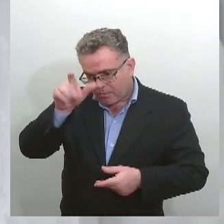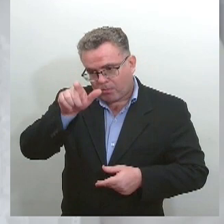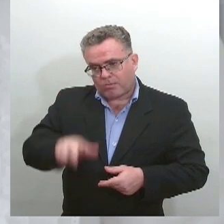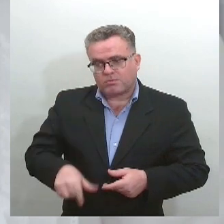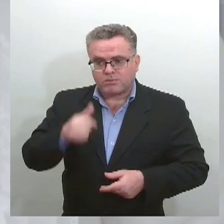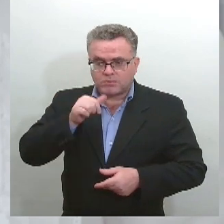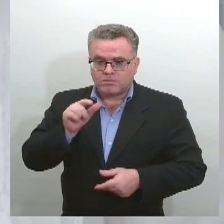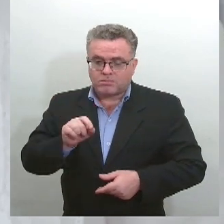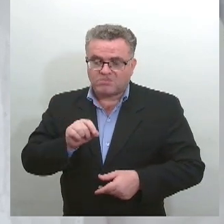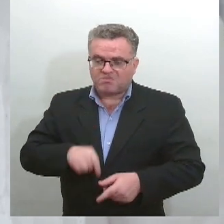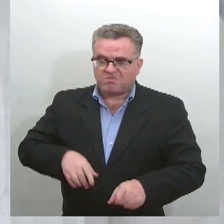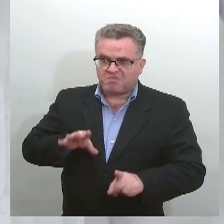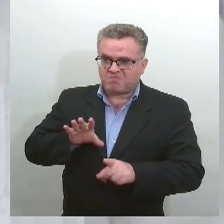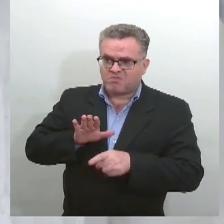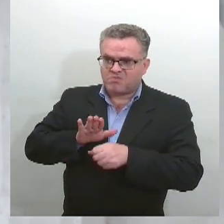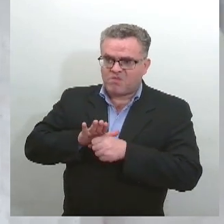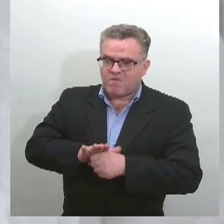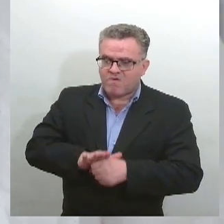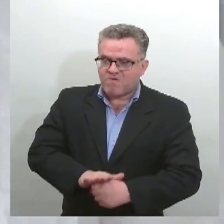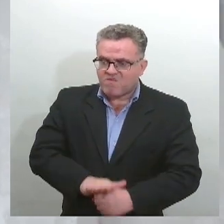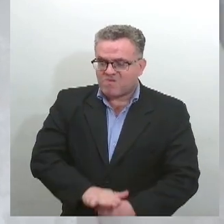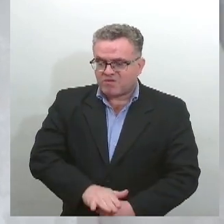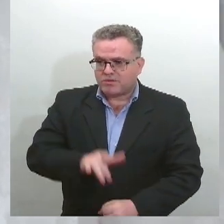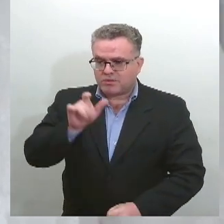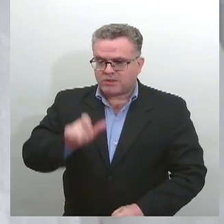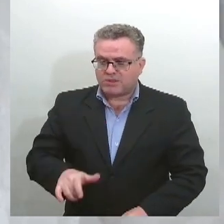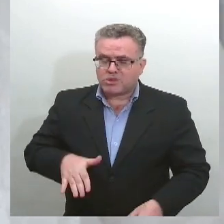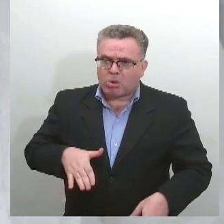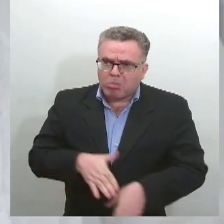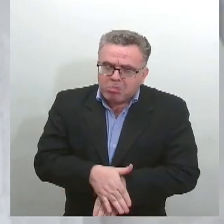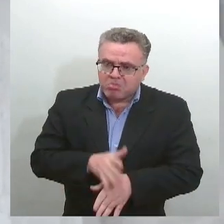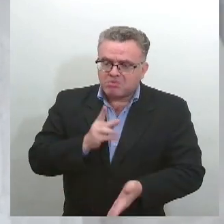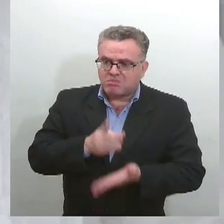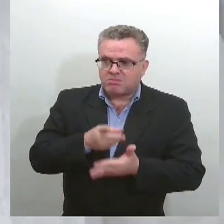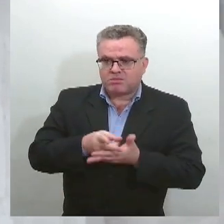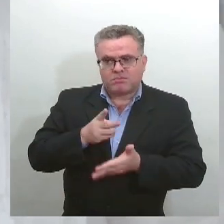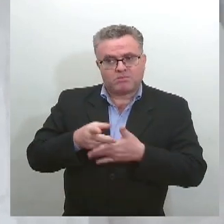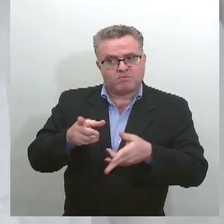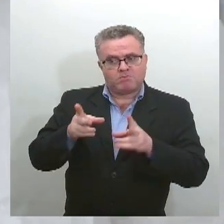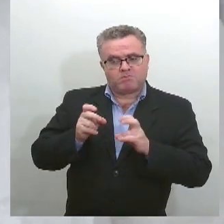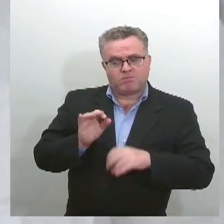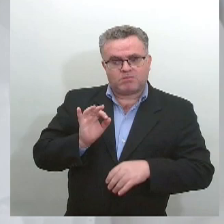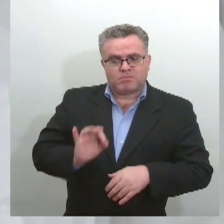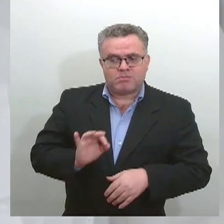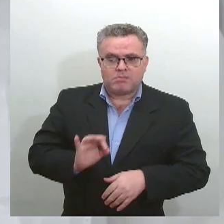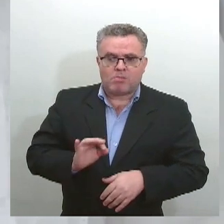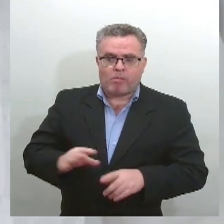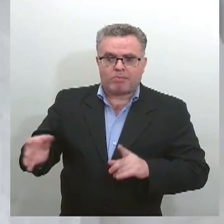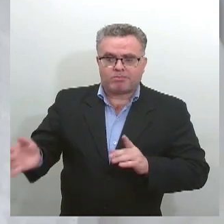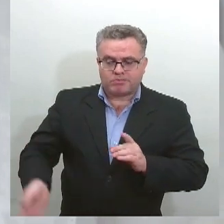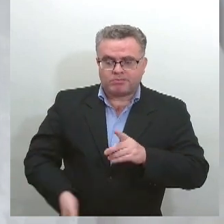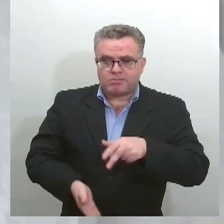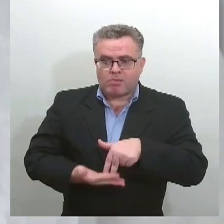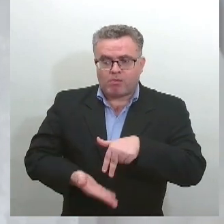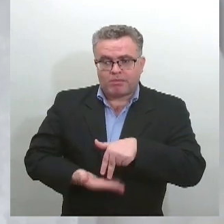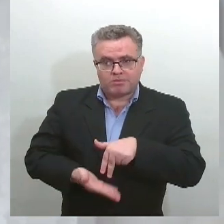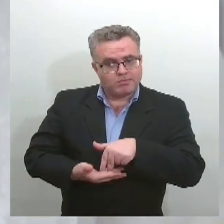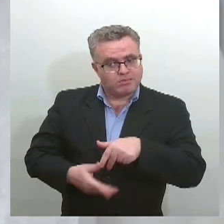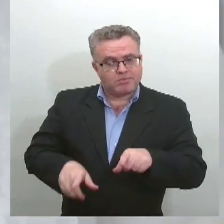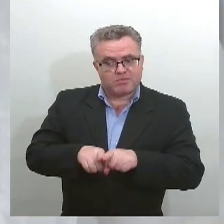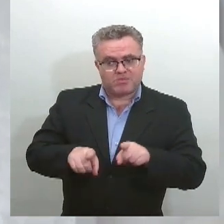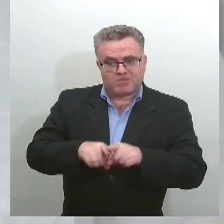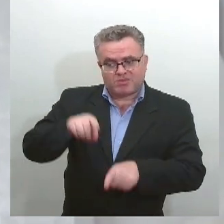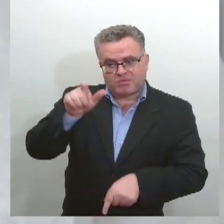da vítima, ela se vê em situação de hipossuficiência, de vulnerabilidade. E o agressor naquele momento, a situação mais